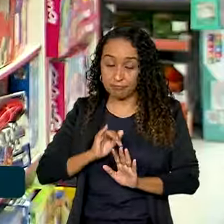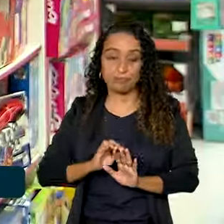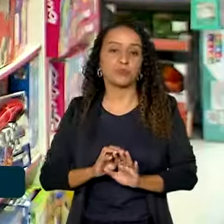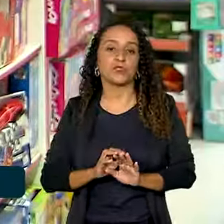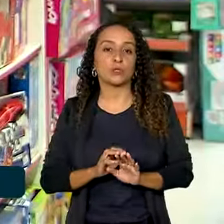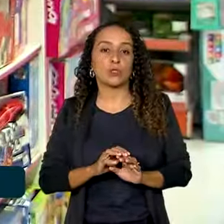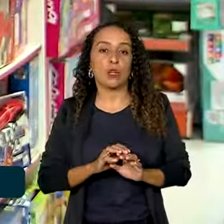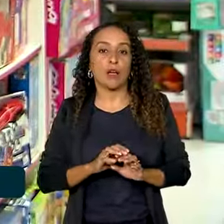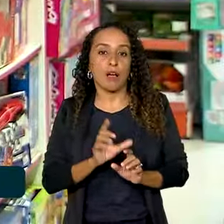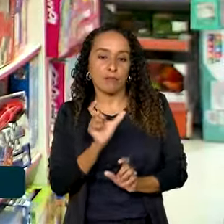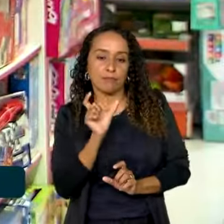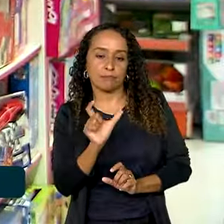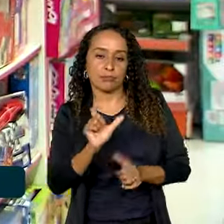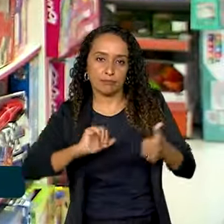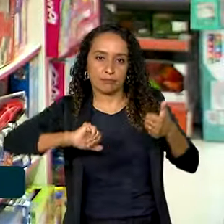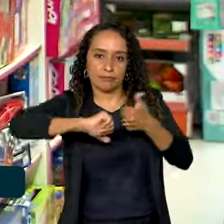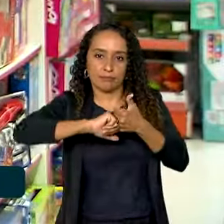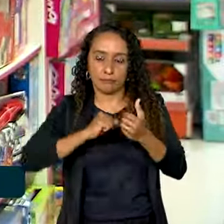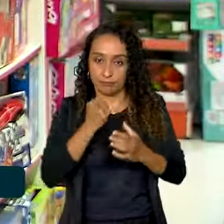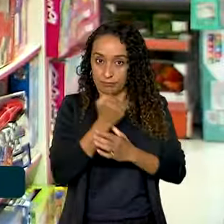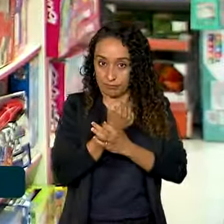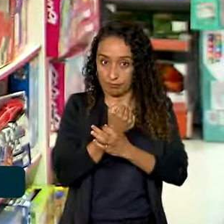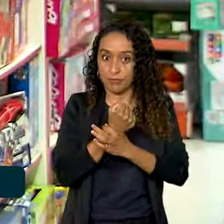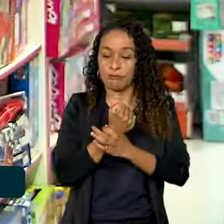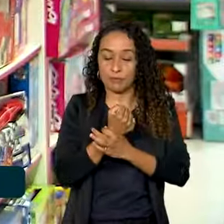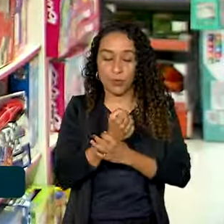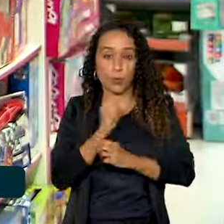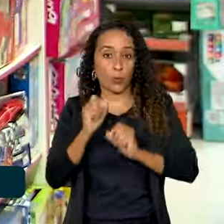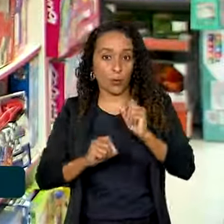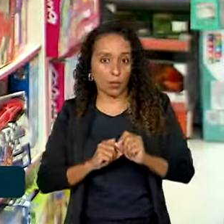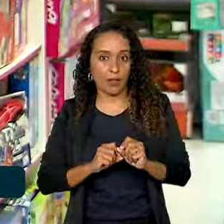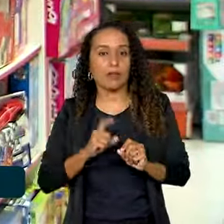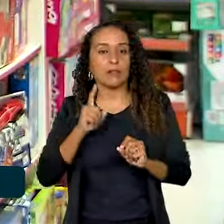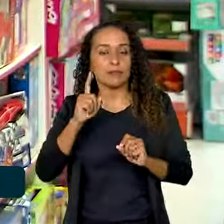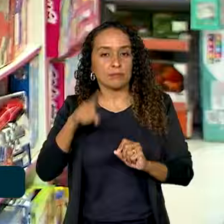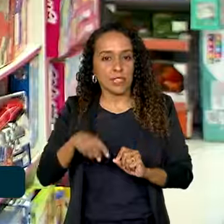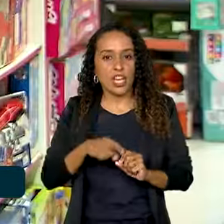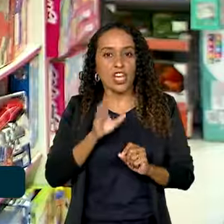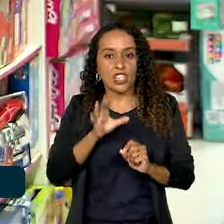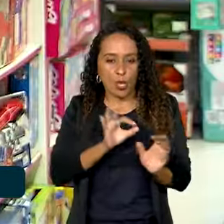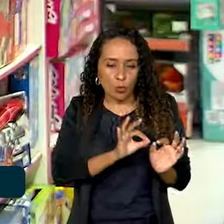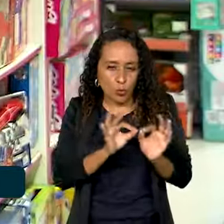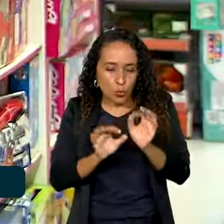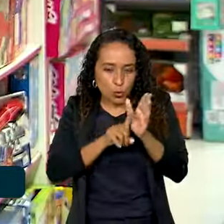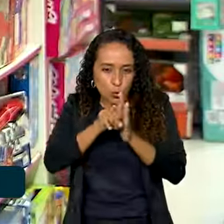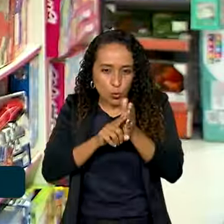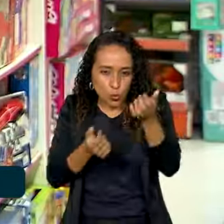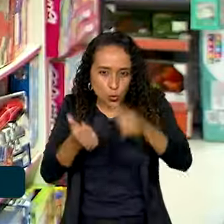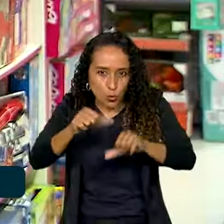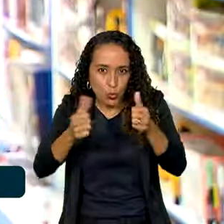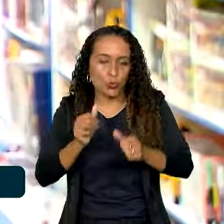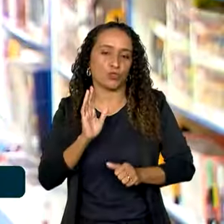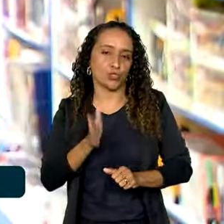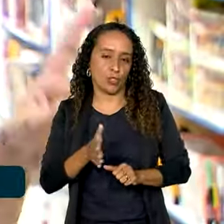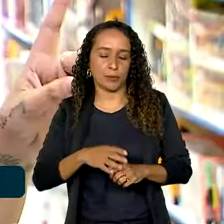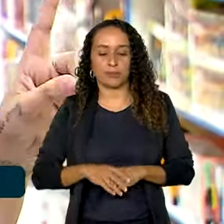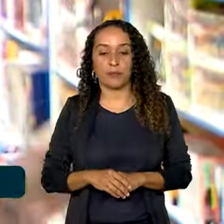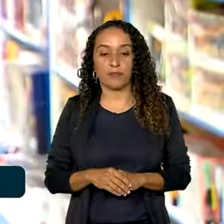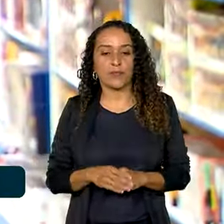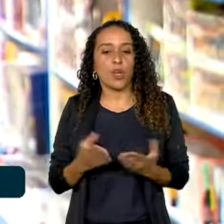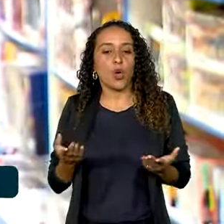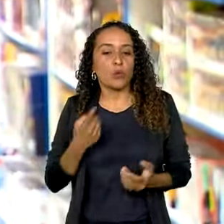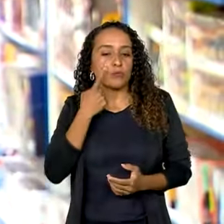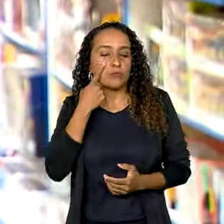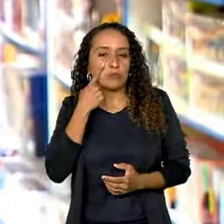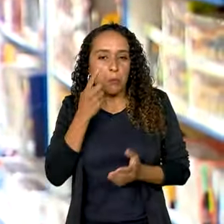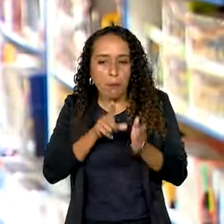o selo de certificação do Inmetro garante que eles passaram pelo controle de qualidade do órgão. Hoje a gente veio ver